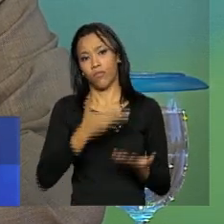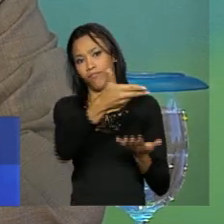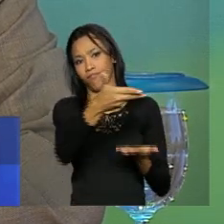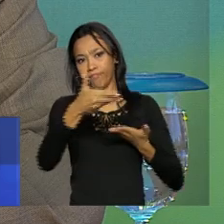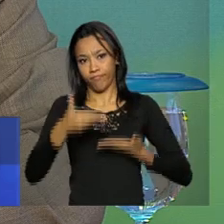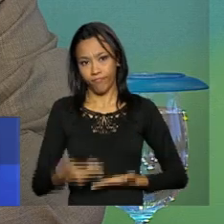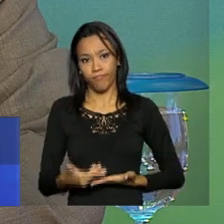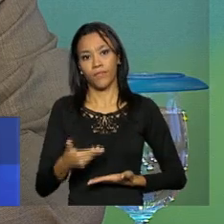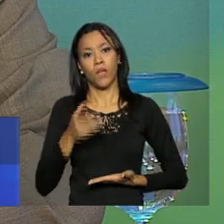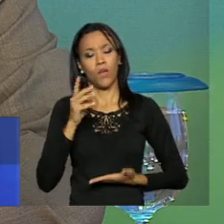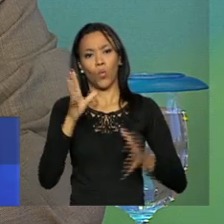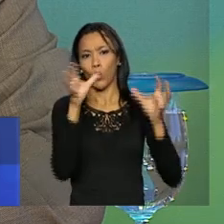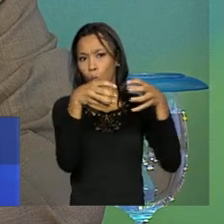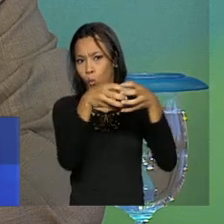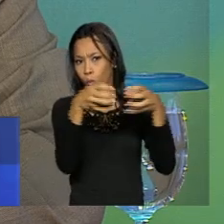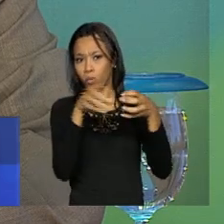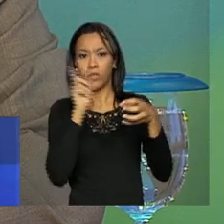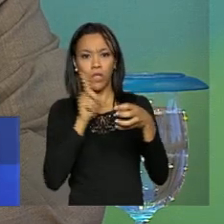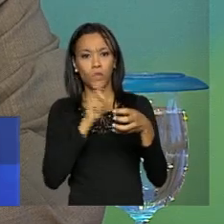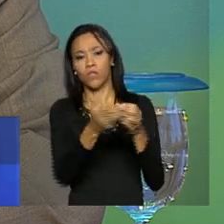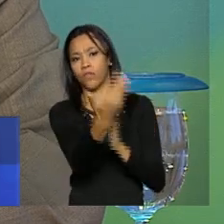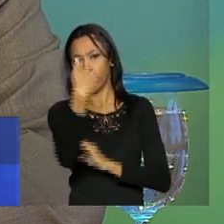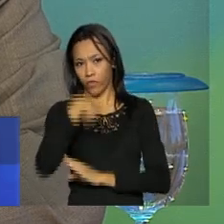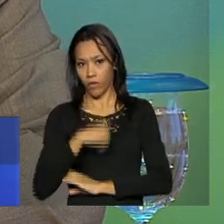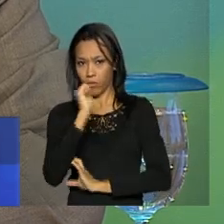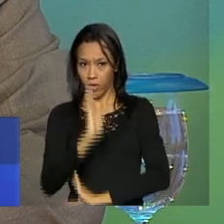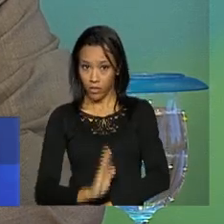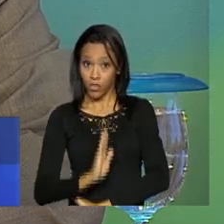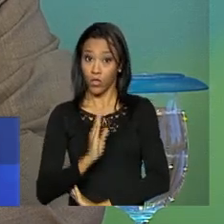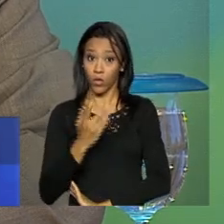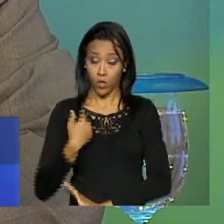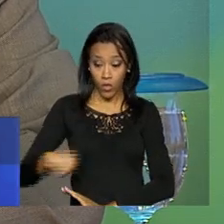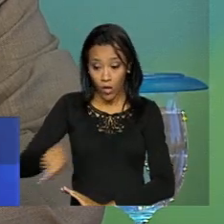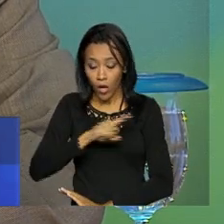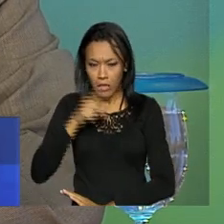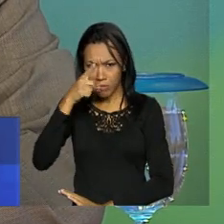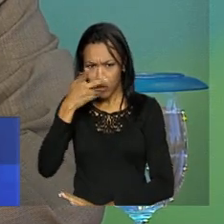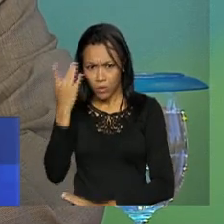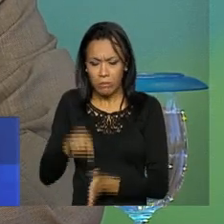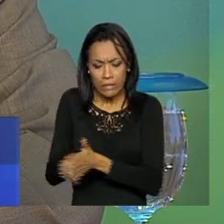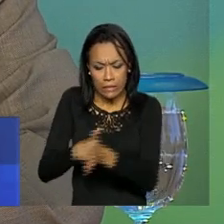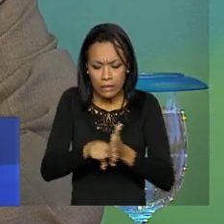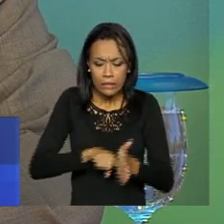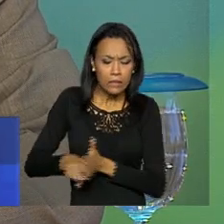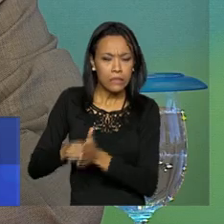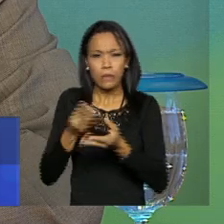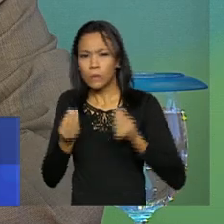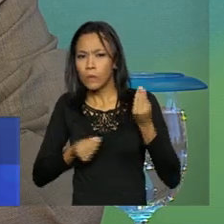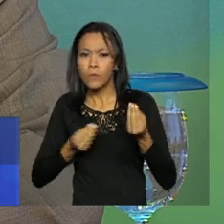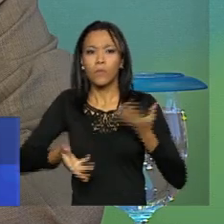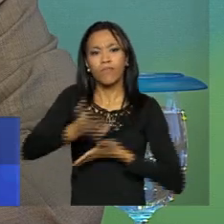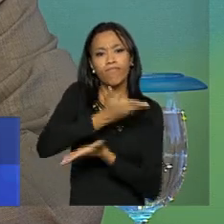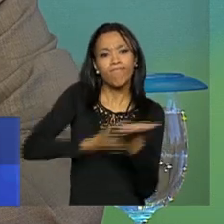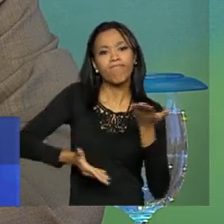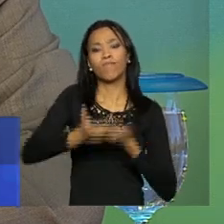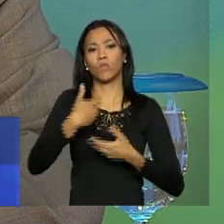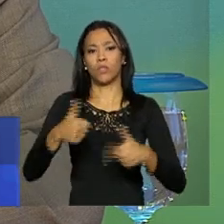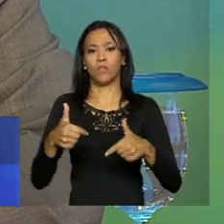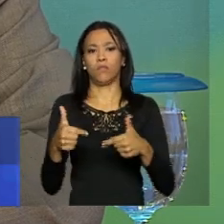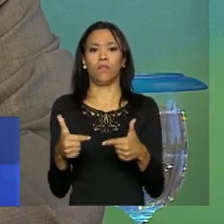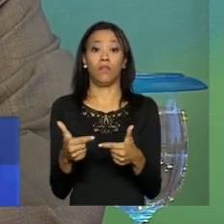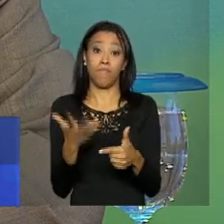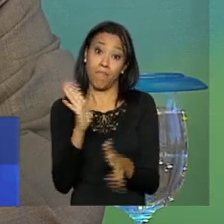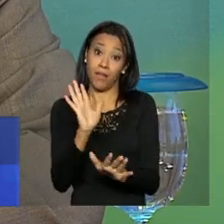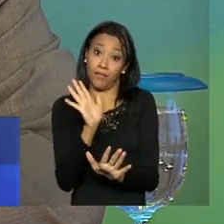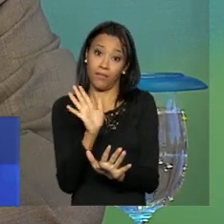dos Estados Unidos para, junto com os nossos cientistas, estabelecerem um processo de colaboração, mas